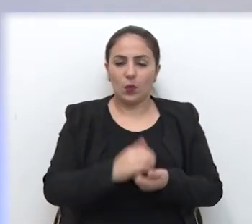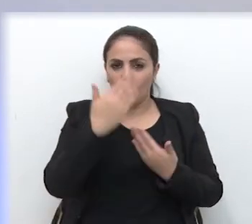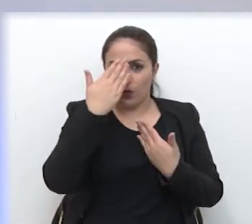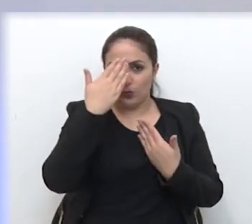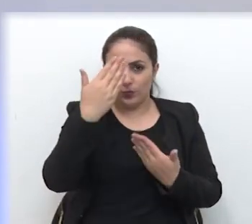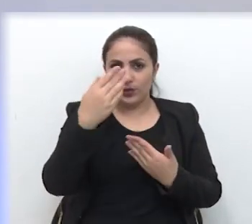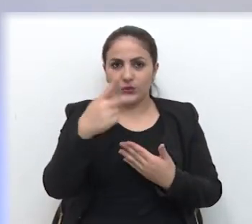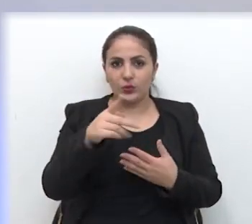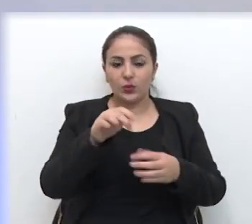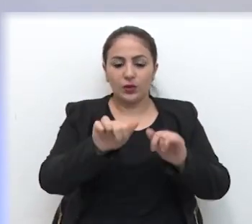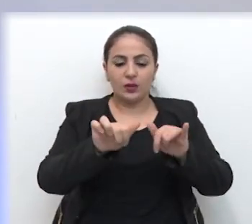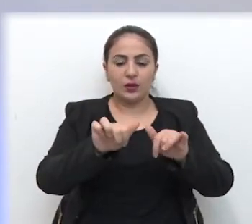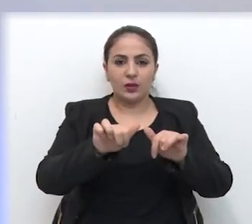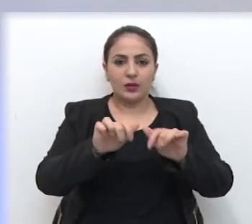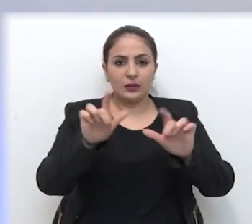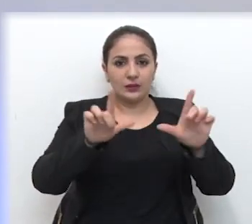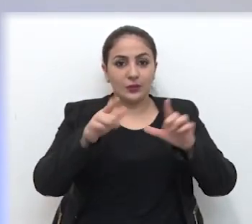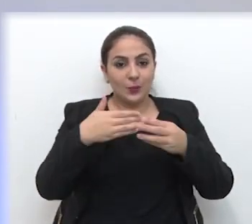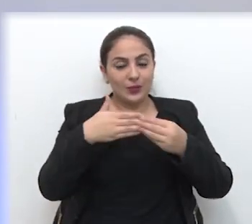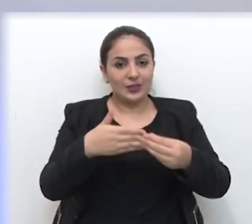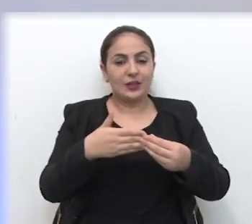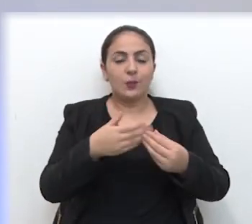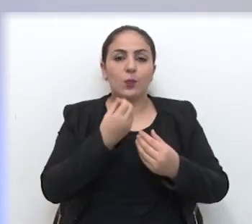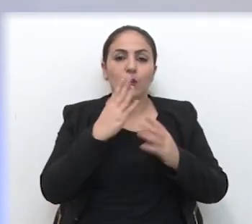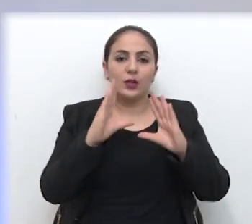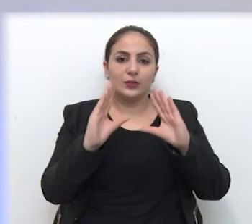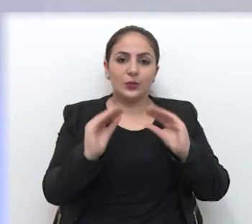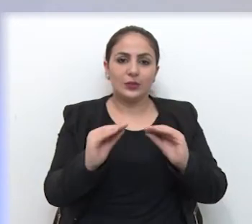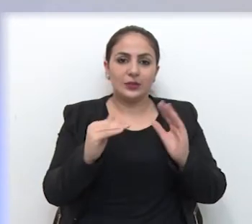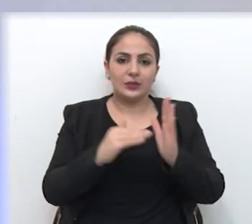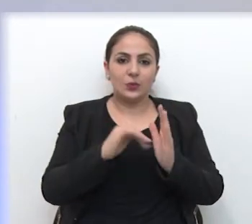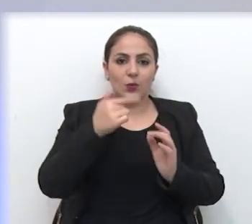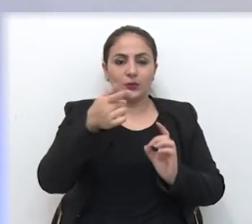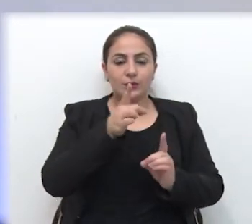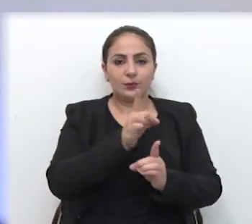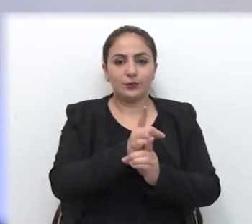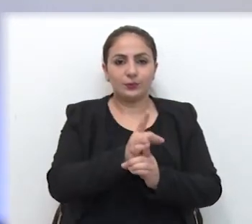pela sua audiência, uma boa noite e até a nossa próxima edição.